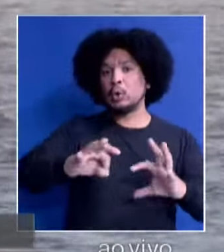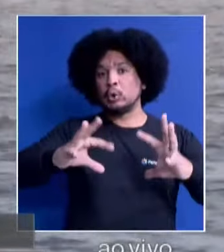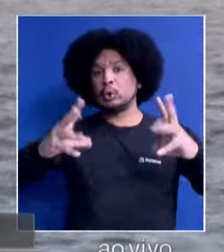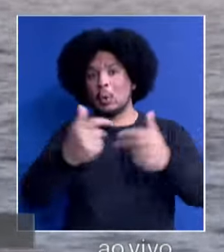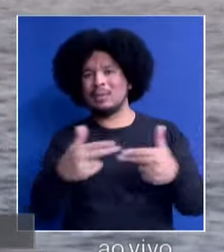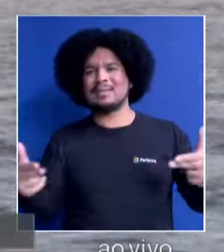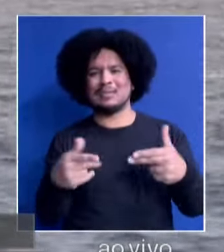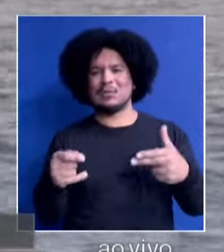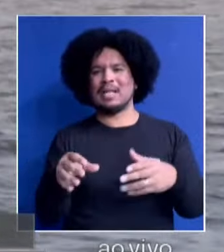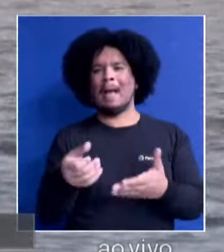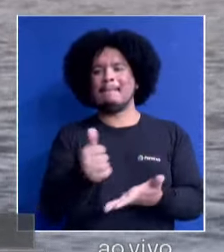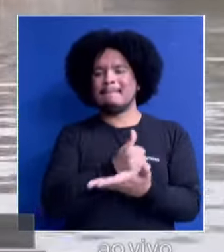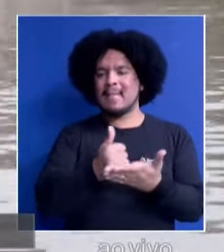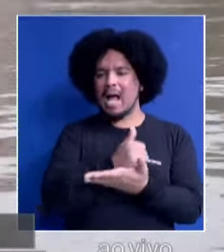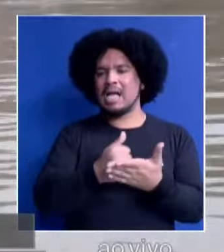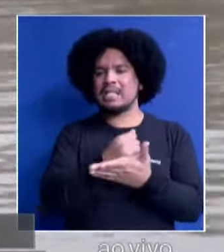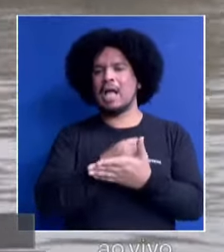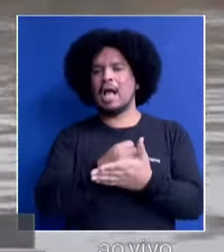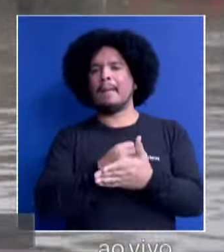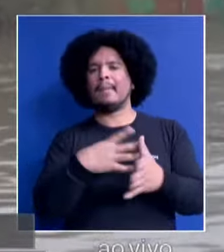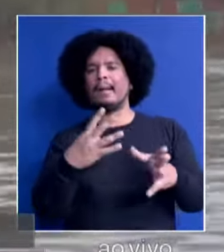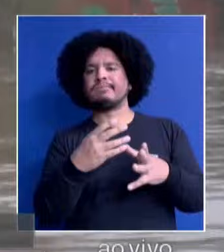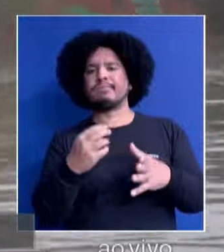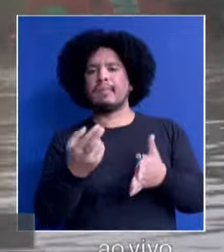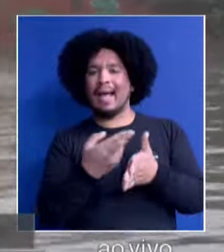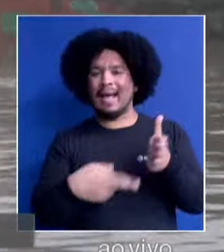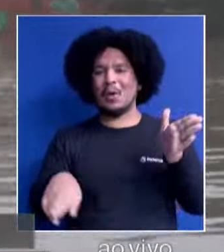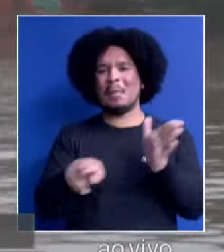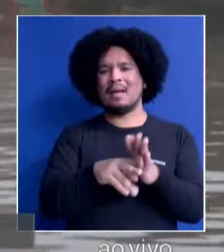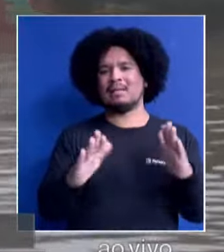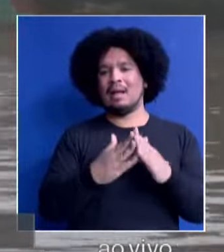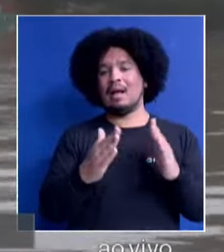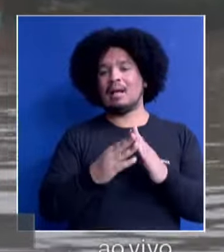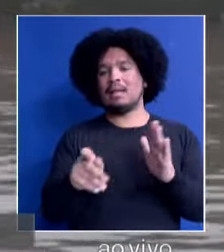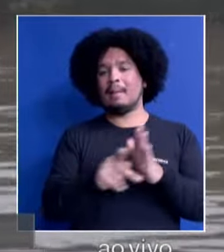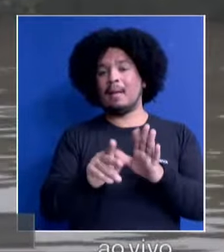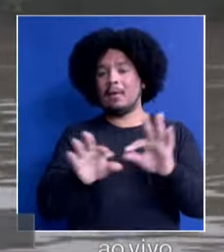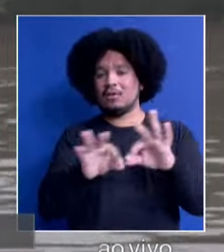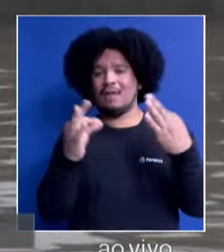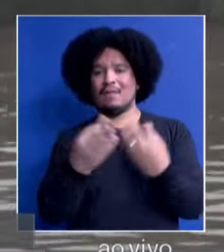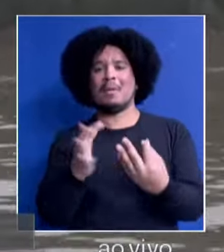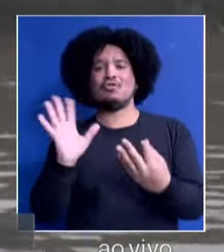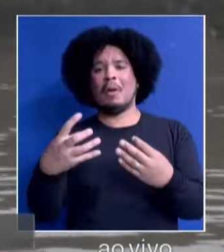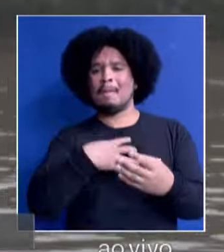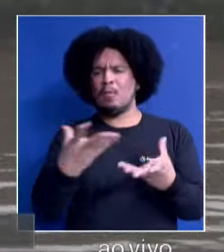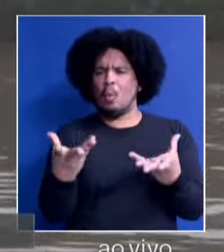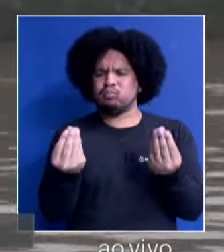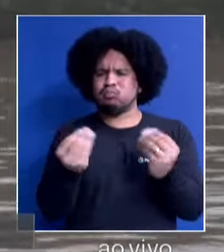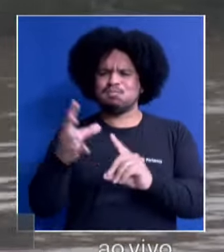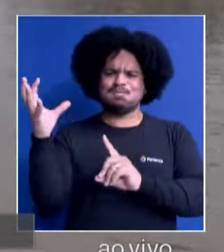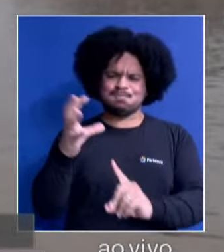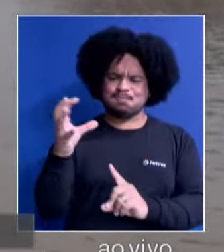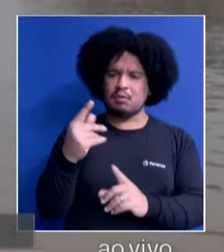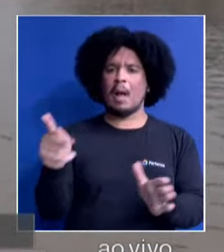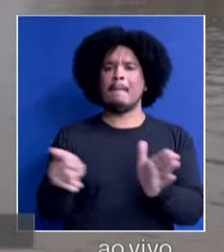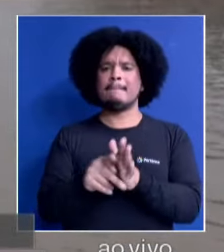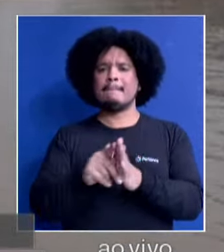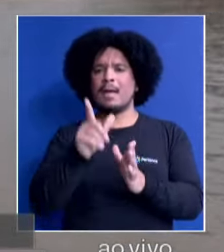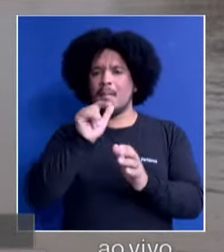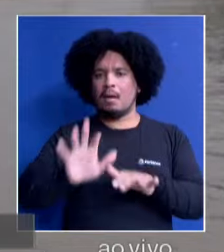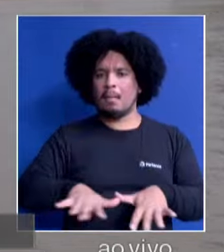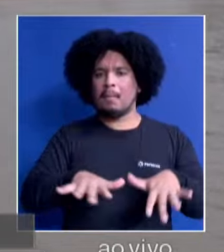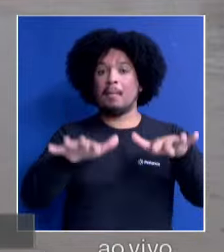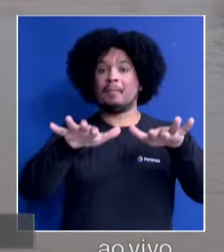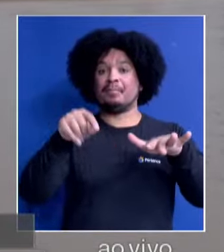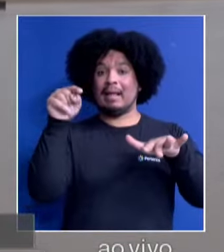a reconstrução da casa dessas famílias que ficaram tão ali impactadas por conta desse nível das chuvas.